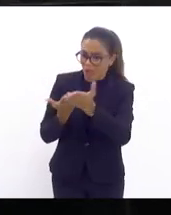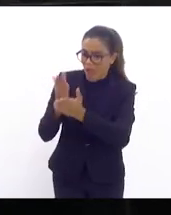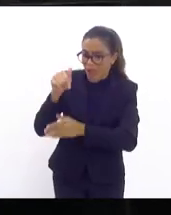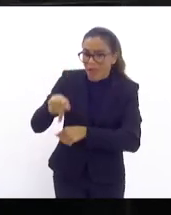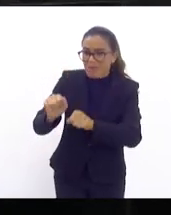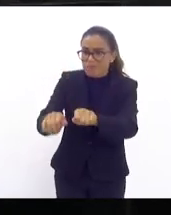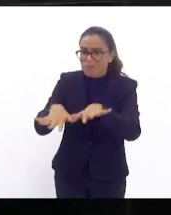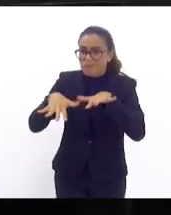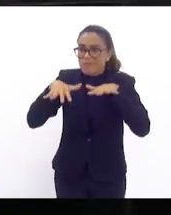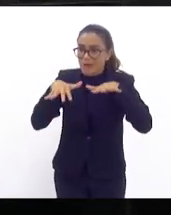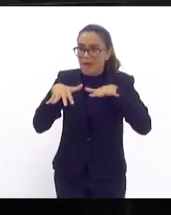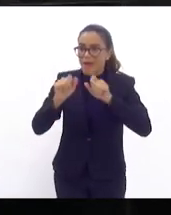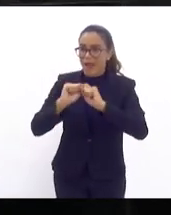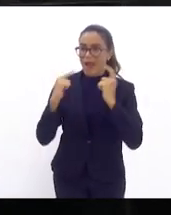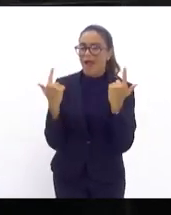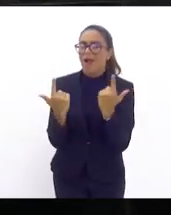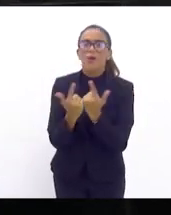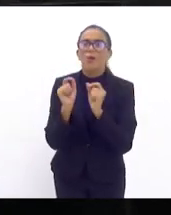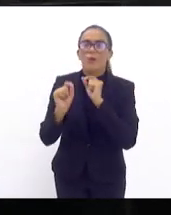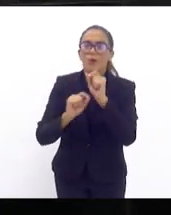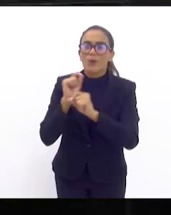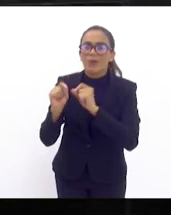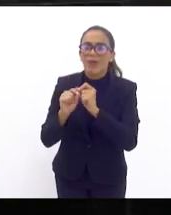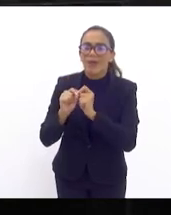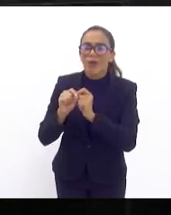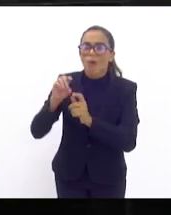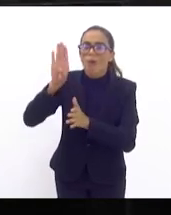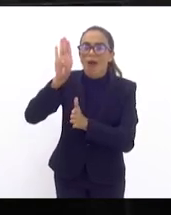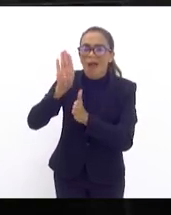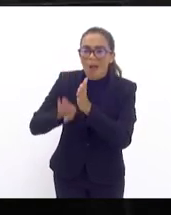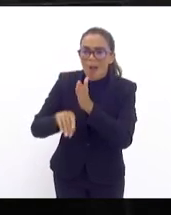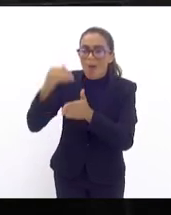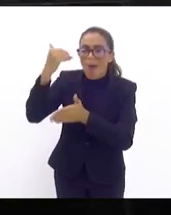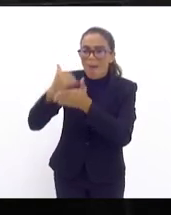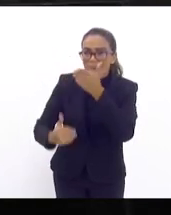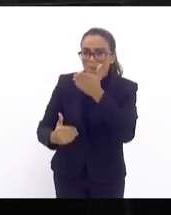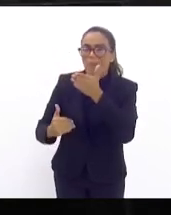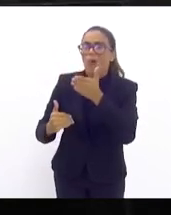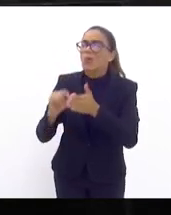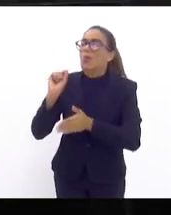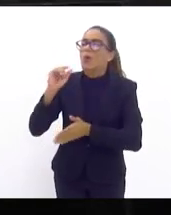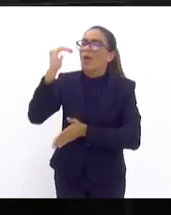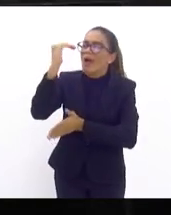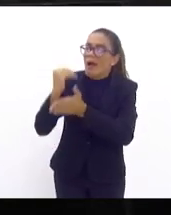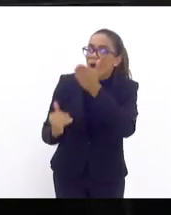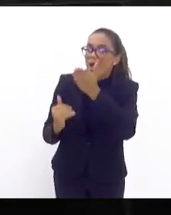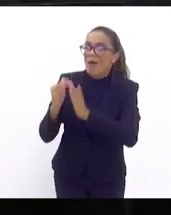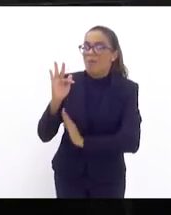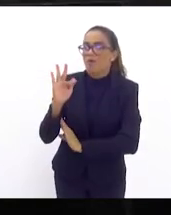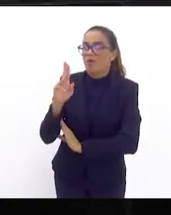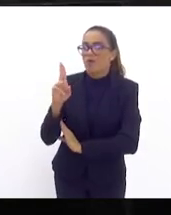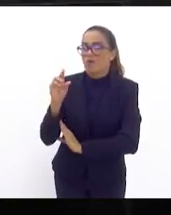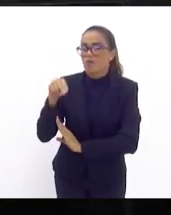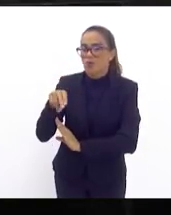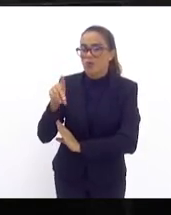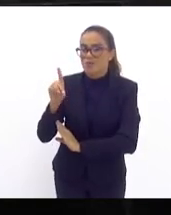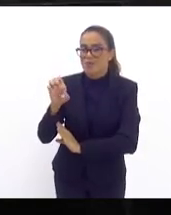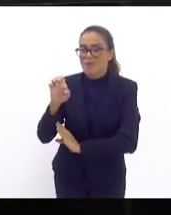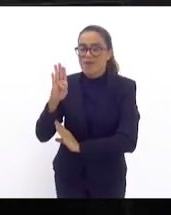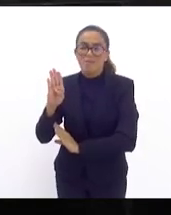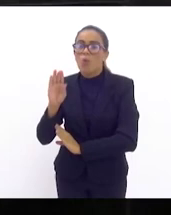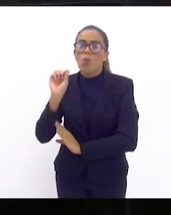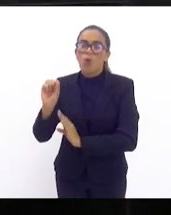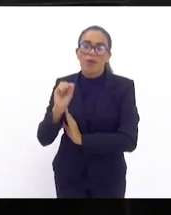casa, deputada Lucinha, o abono do Fundeb. E o que é abono do Fundeb? Nada mais,